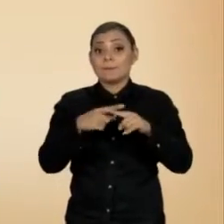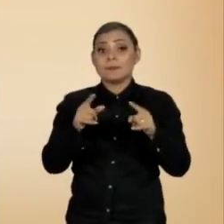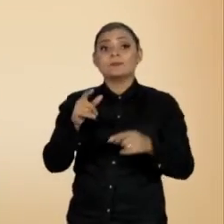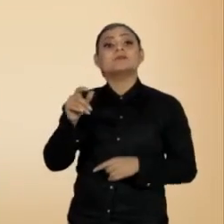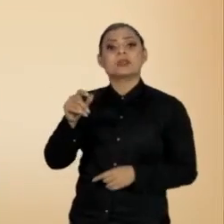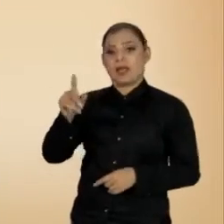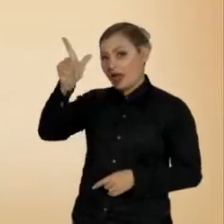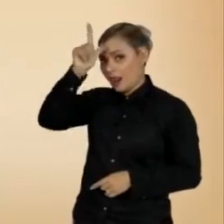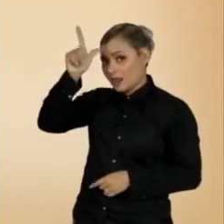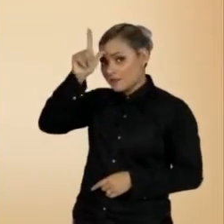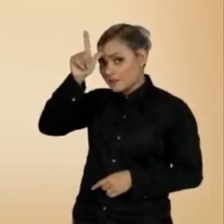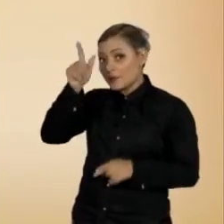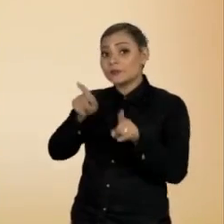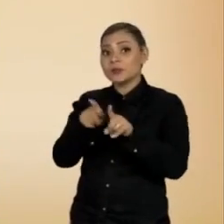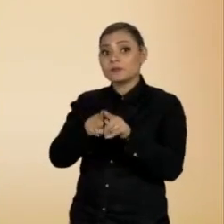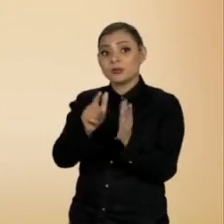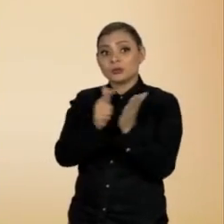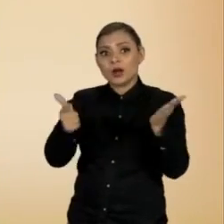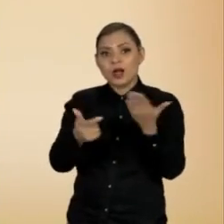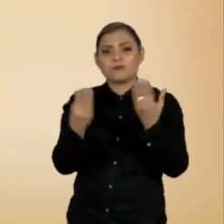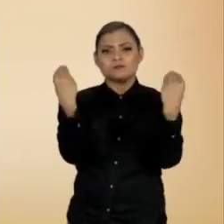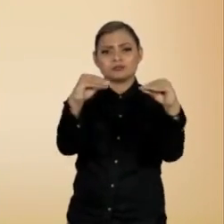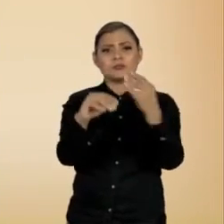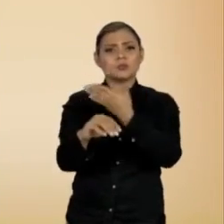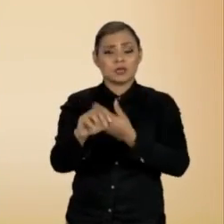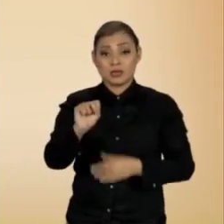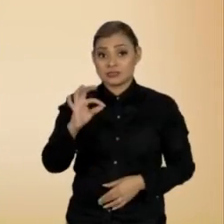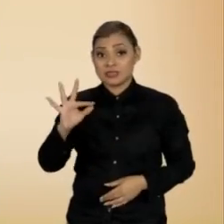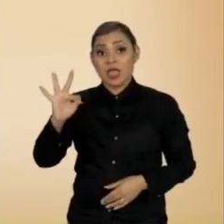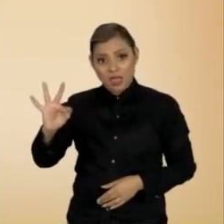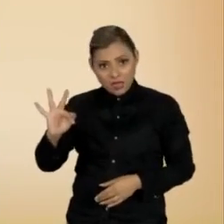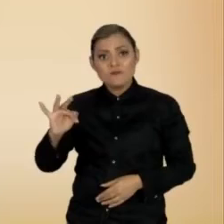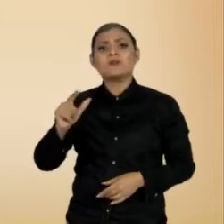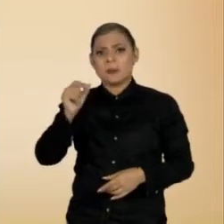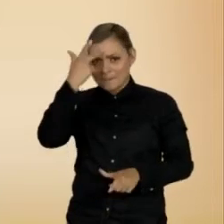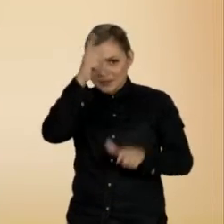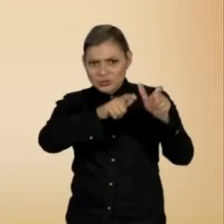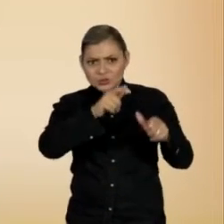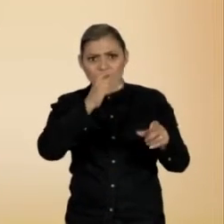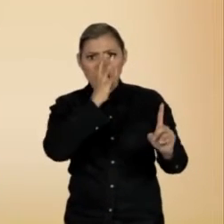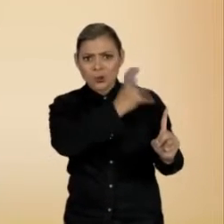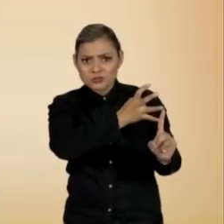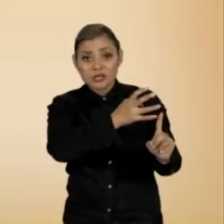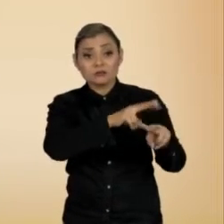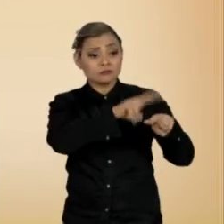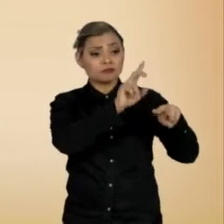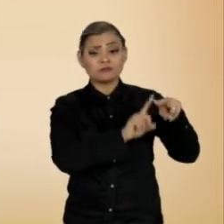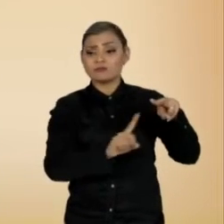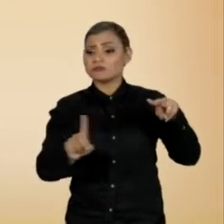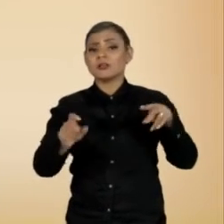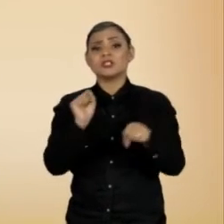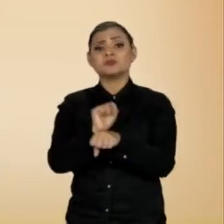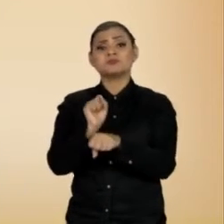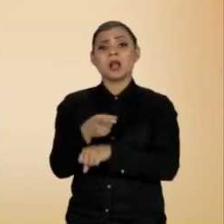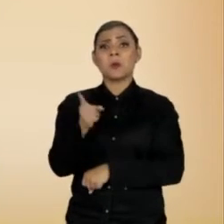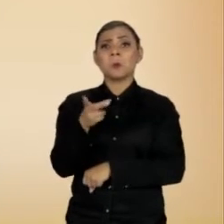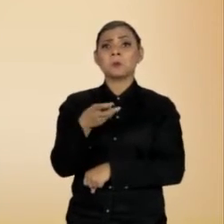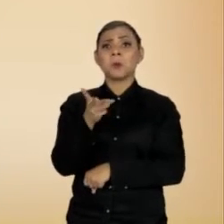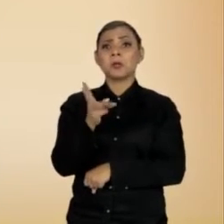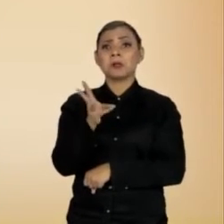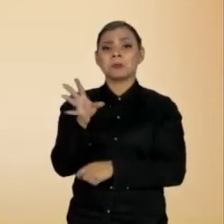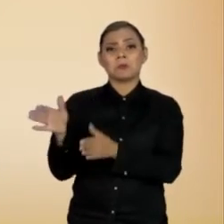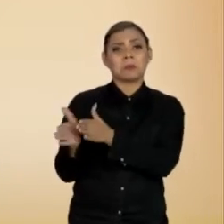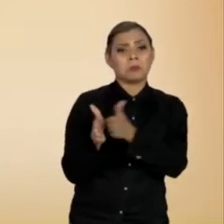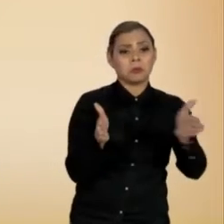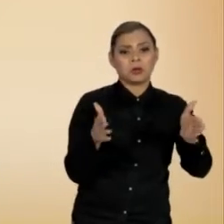jornal alemão Der Spiegel diz que a decisão do STF deixa os infratores condenados livres até o esgotamento de todos os recursos